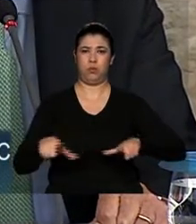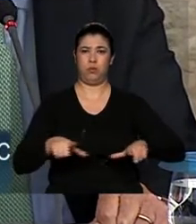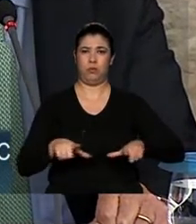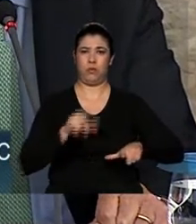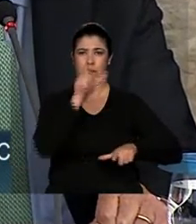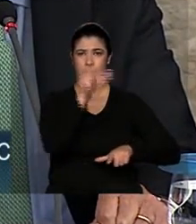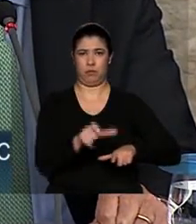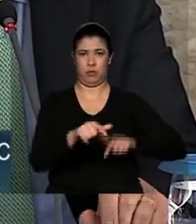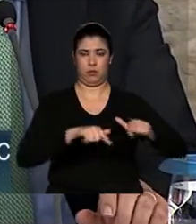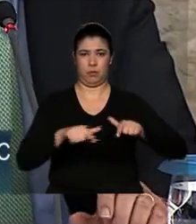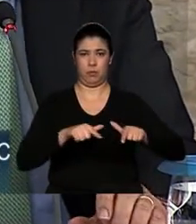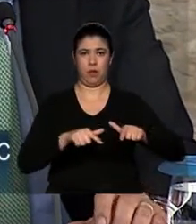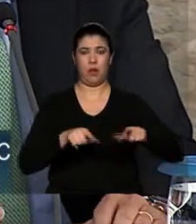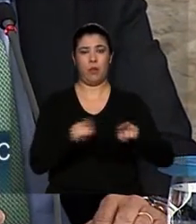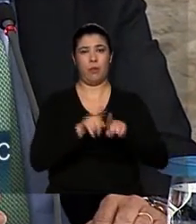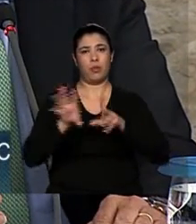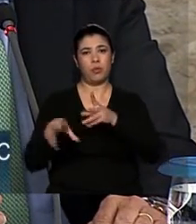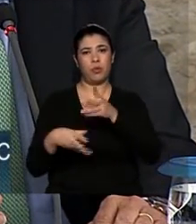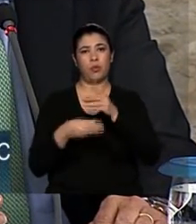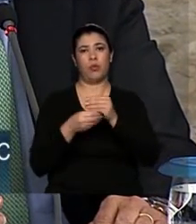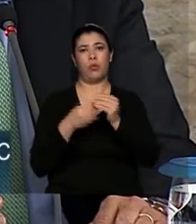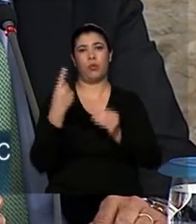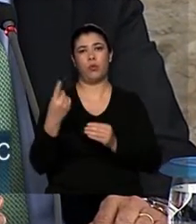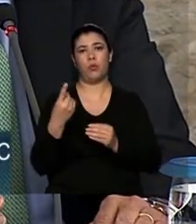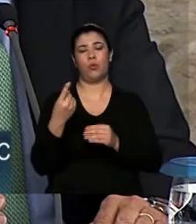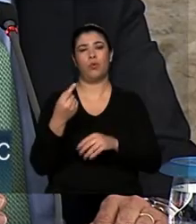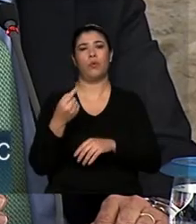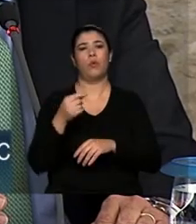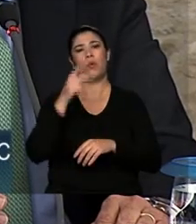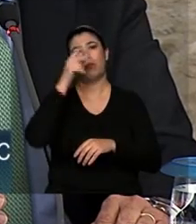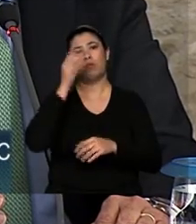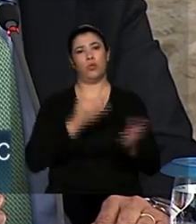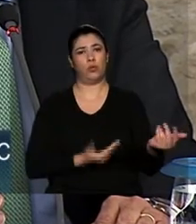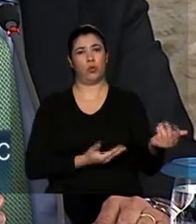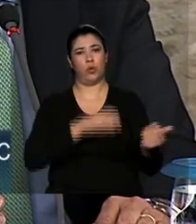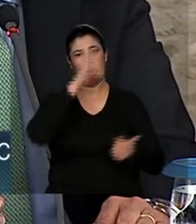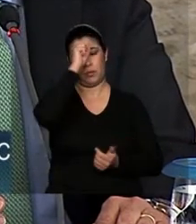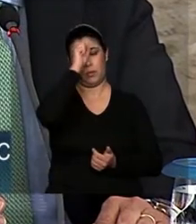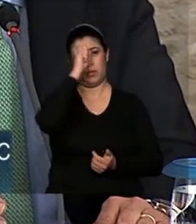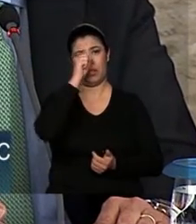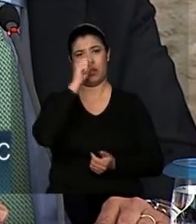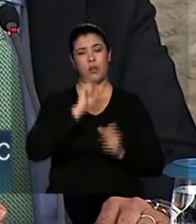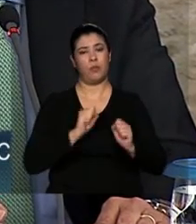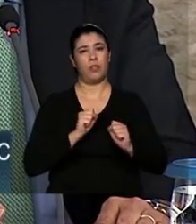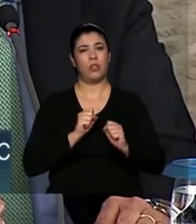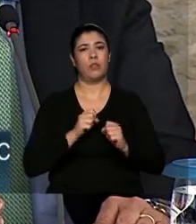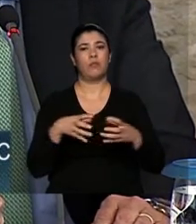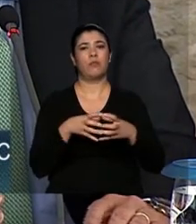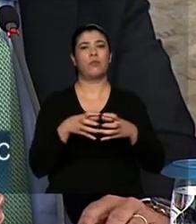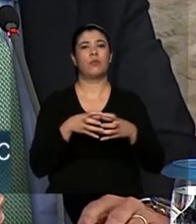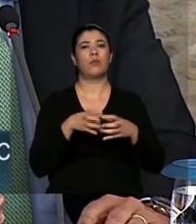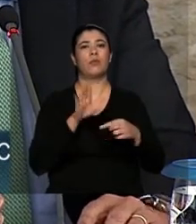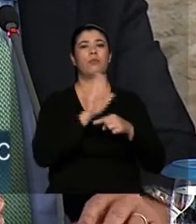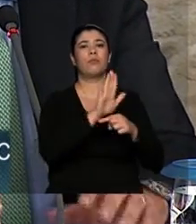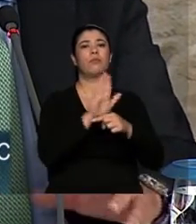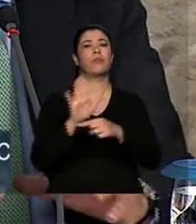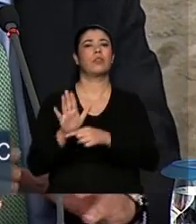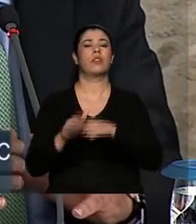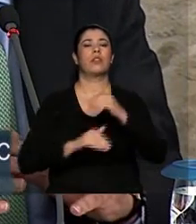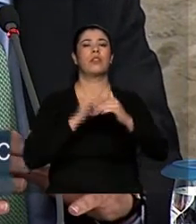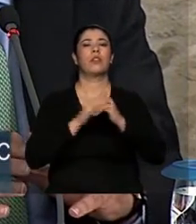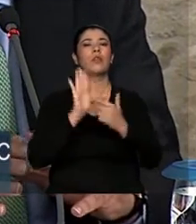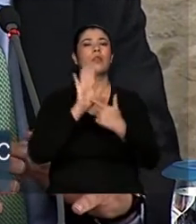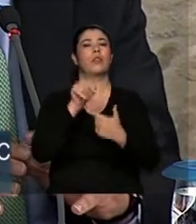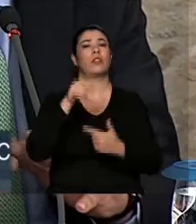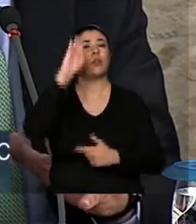aprendiz. E aí nós fazemos um mutirão, até para mostrar a ele, porque aqui no Brasil